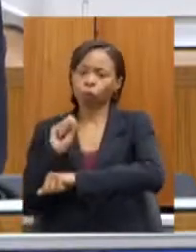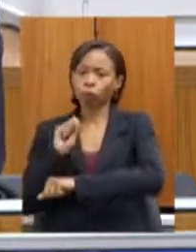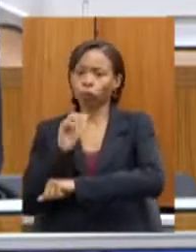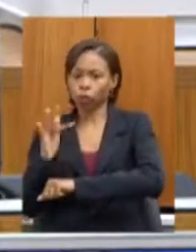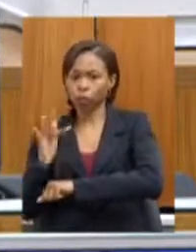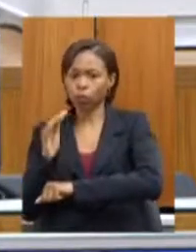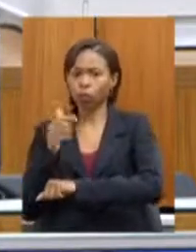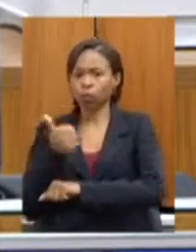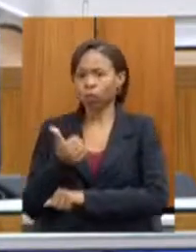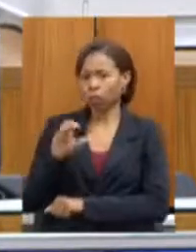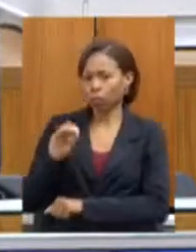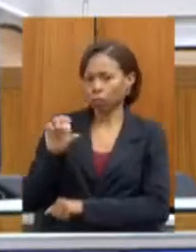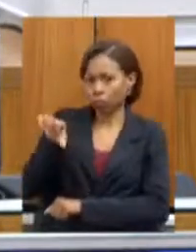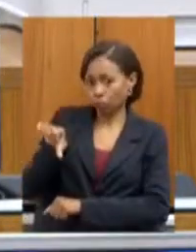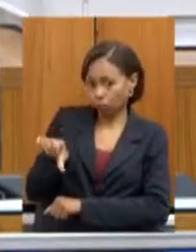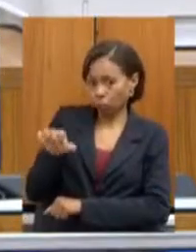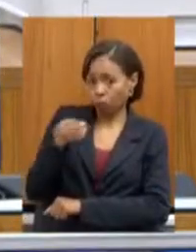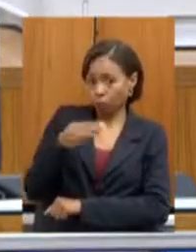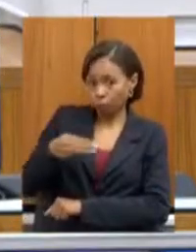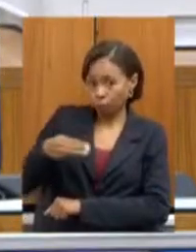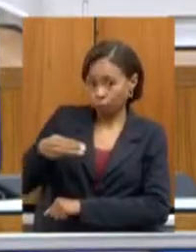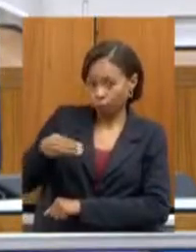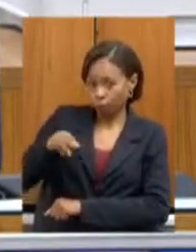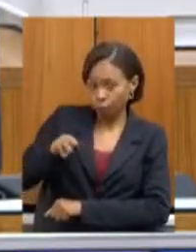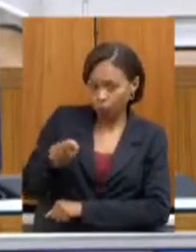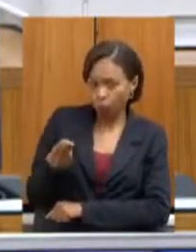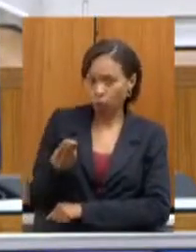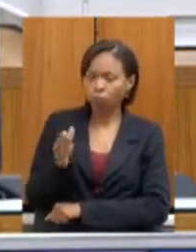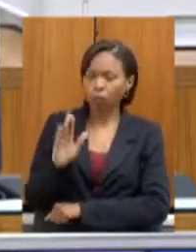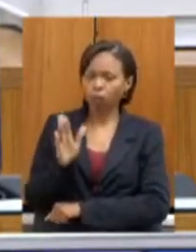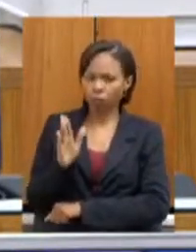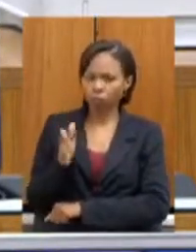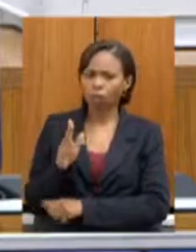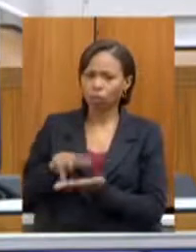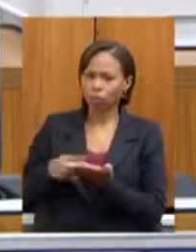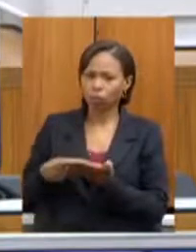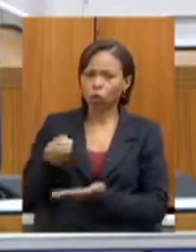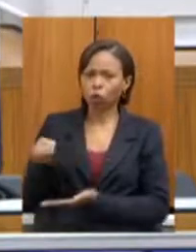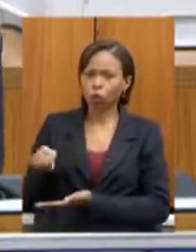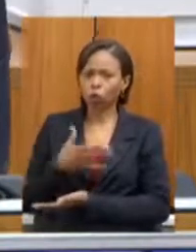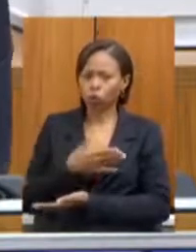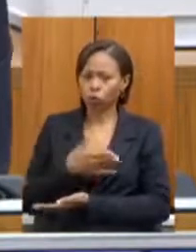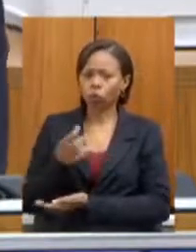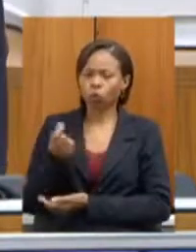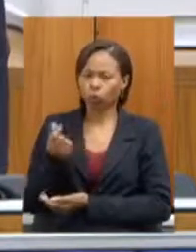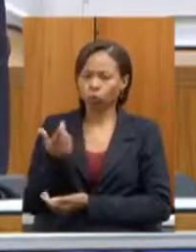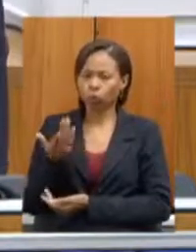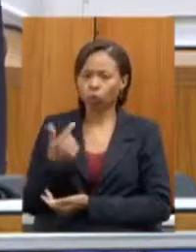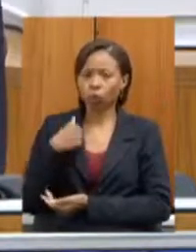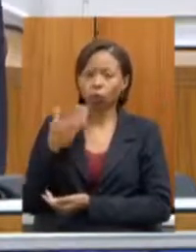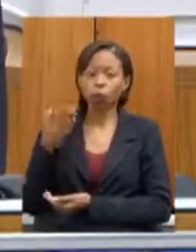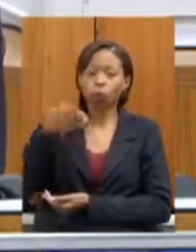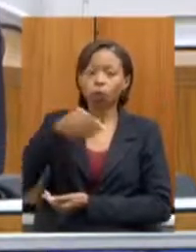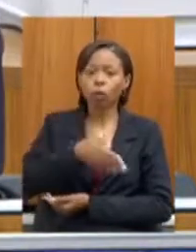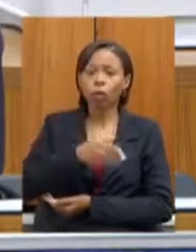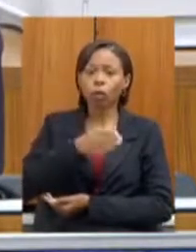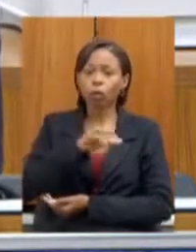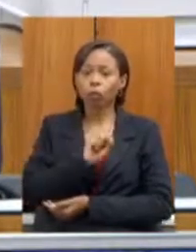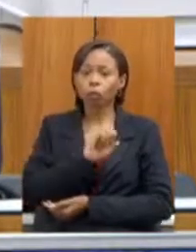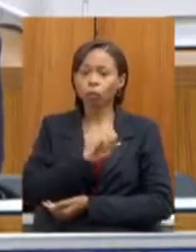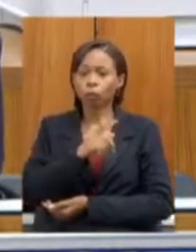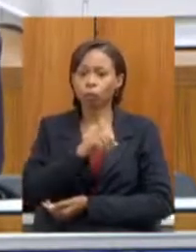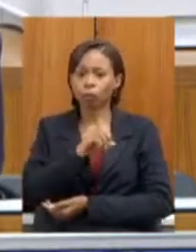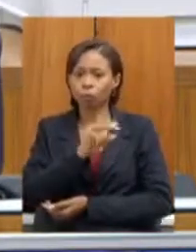esse é o valor atualizado essa semana eu estive no CICEPOT uma das empresas que foi a vencedora da